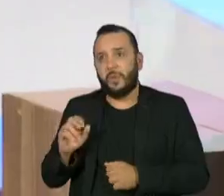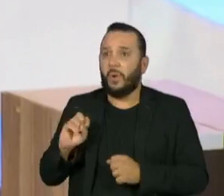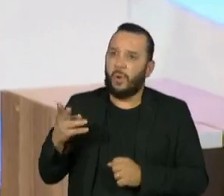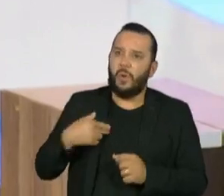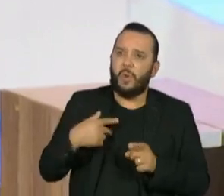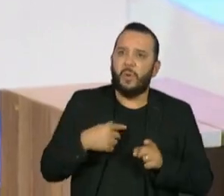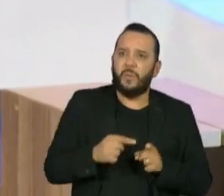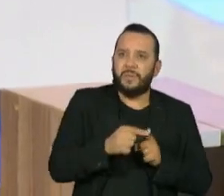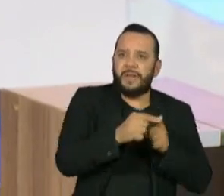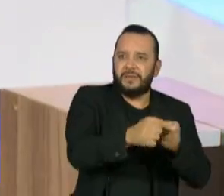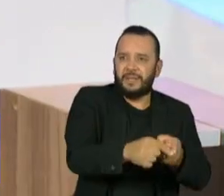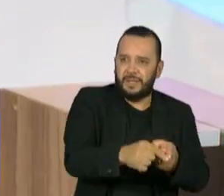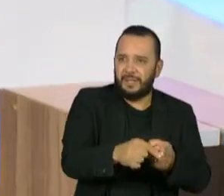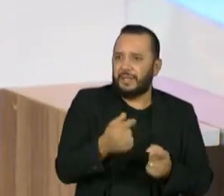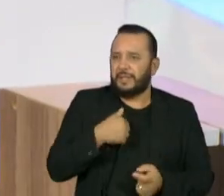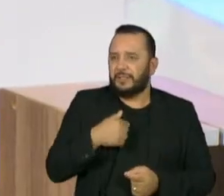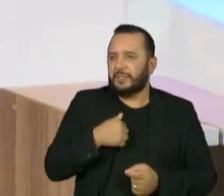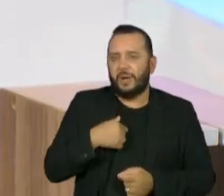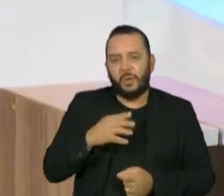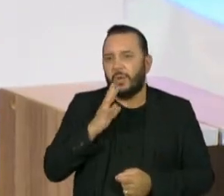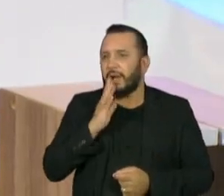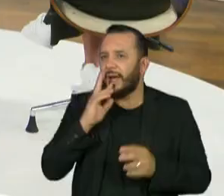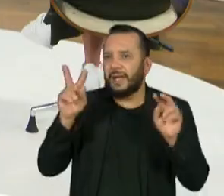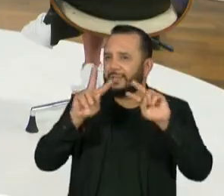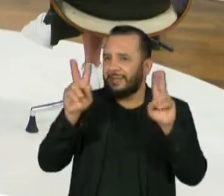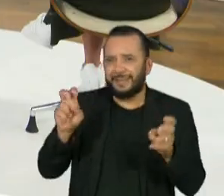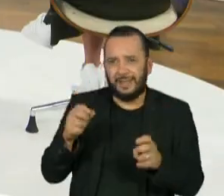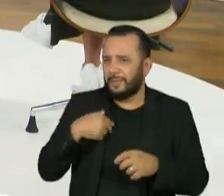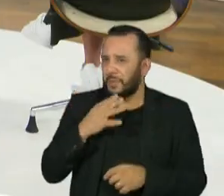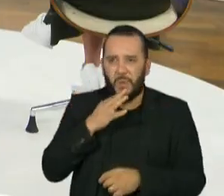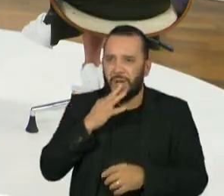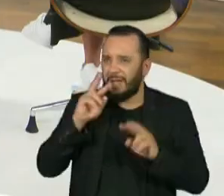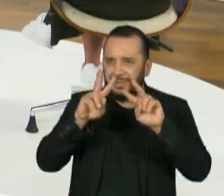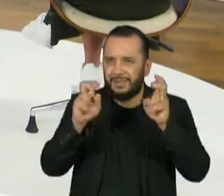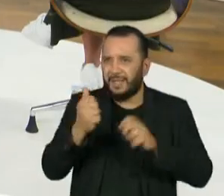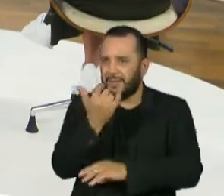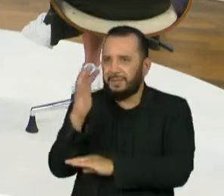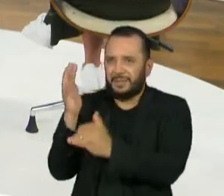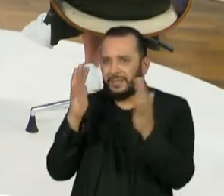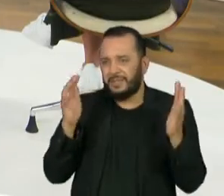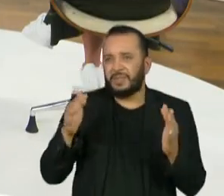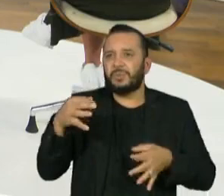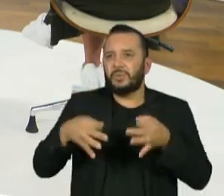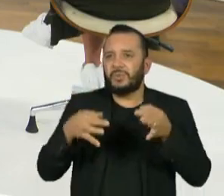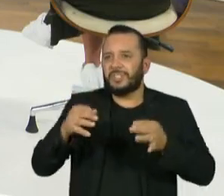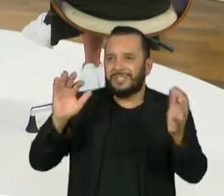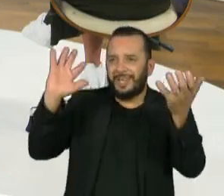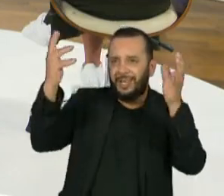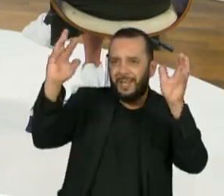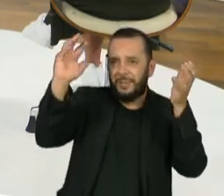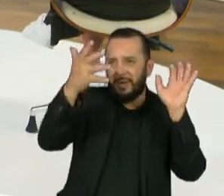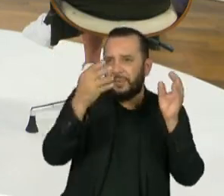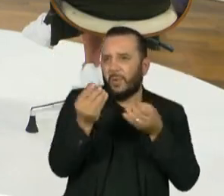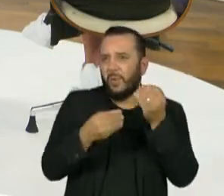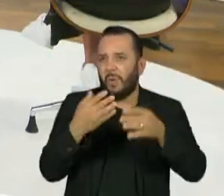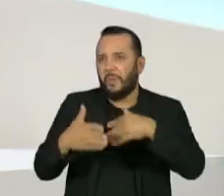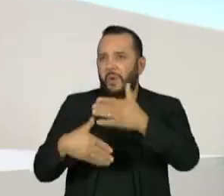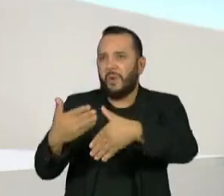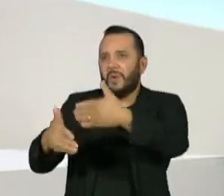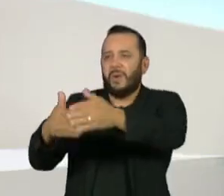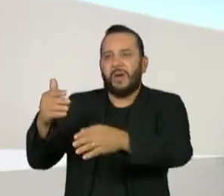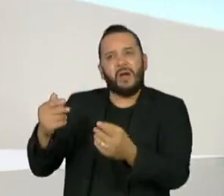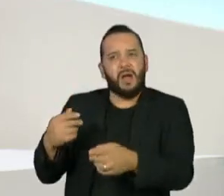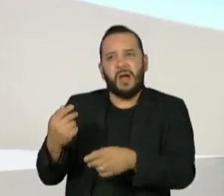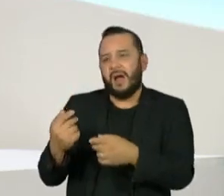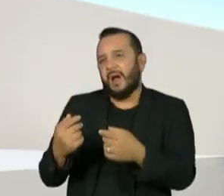ainda não estão 100% antenadas com a pauta ambiental, de justiça climática. Como é que a gente pode avançar e